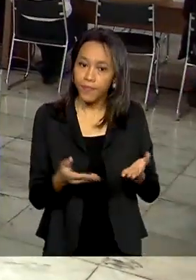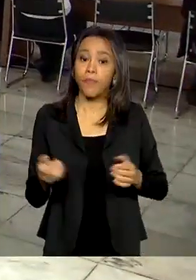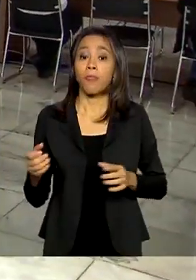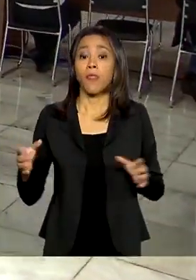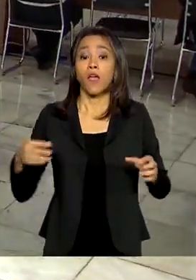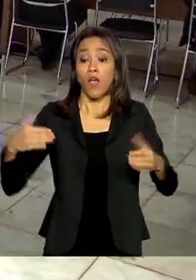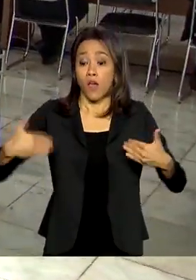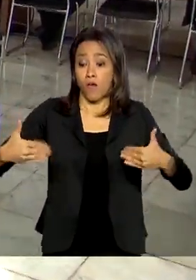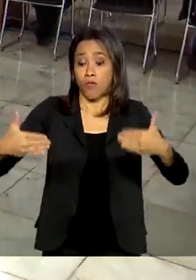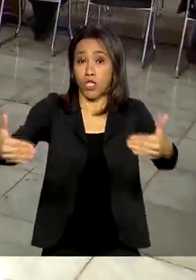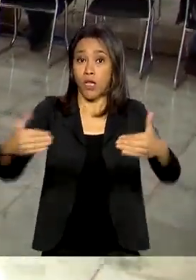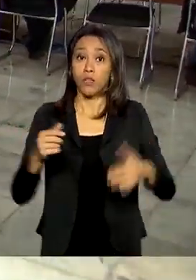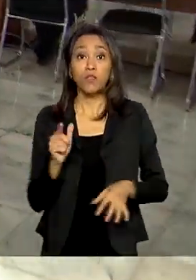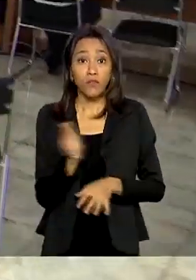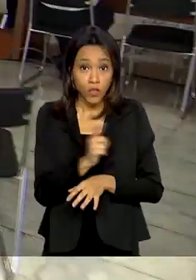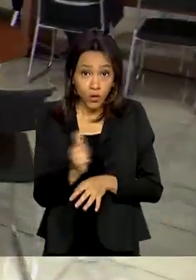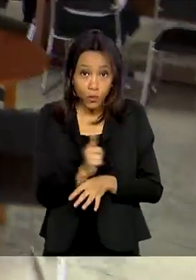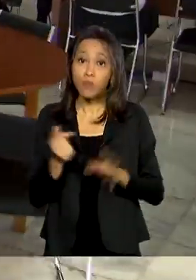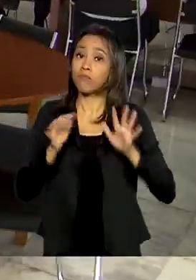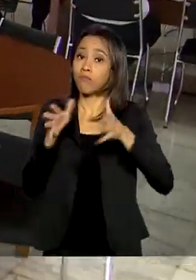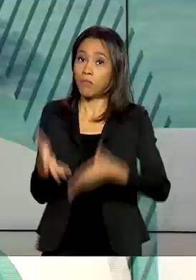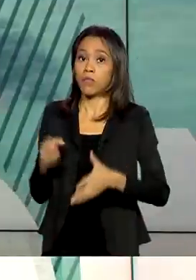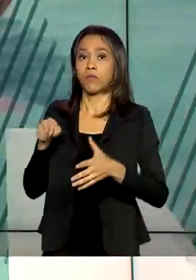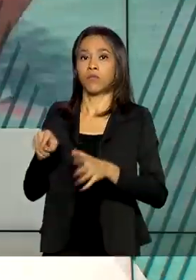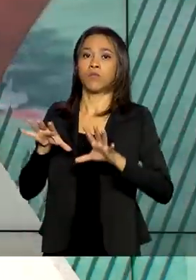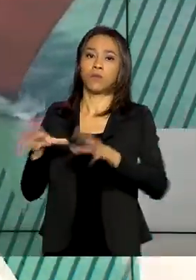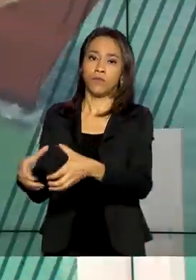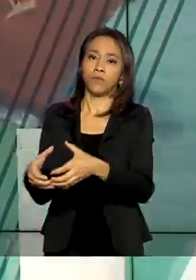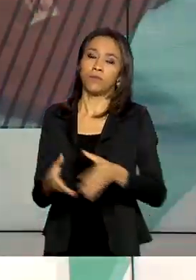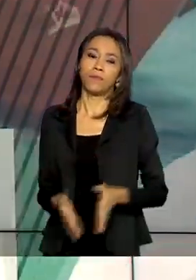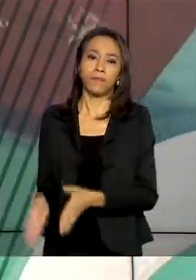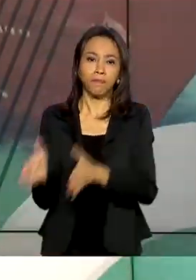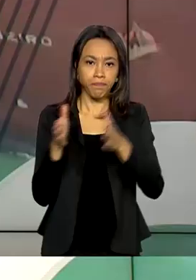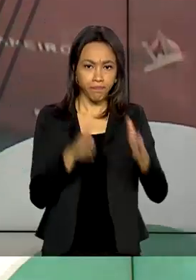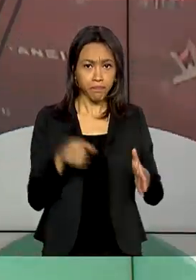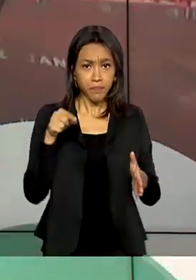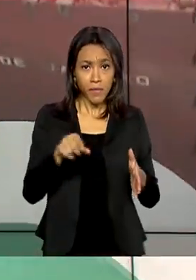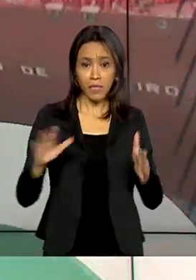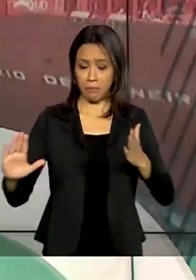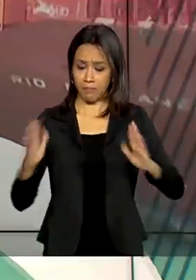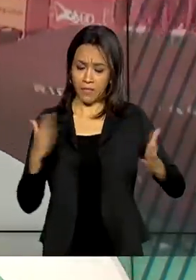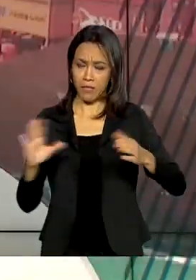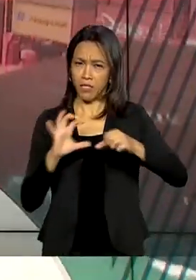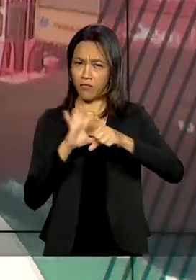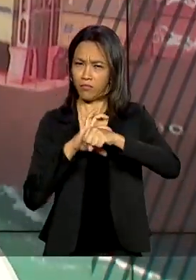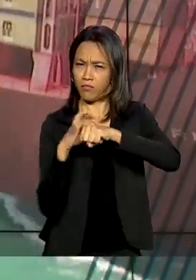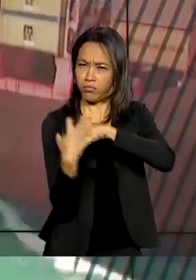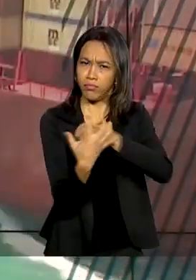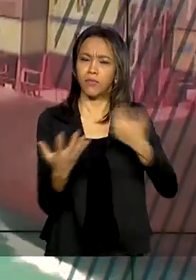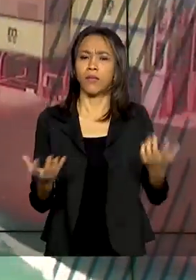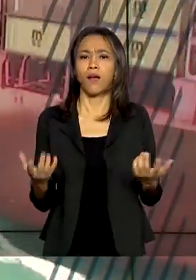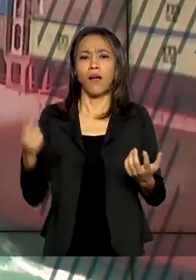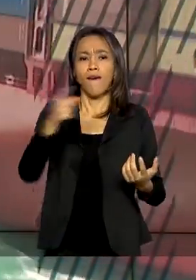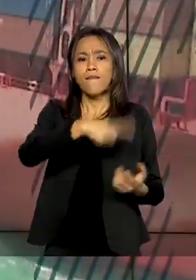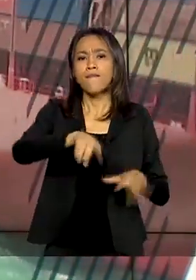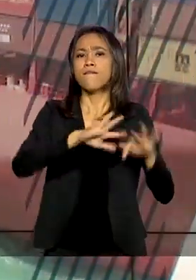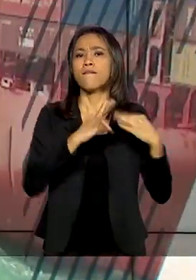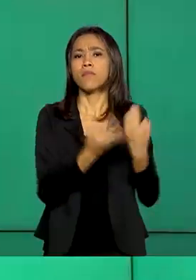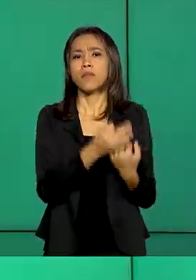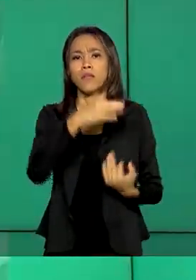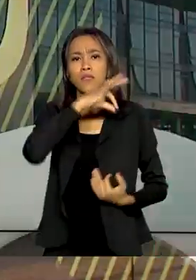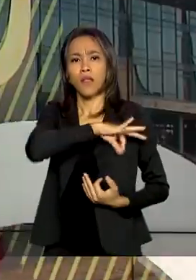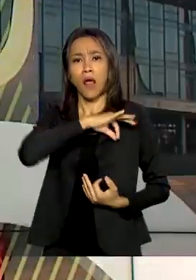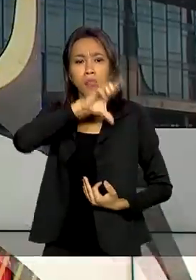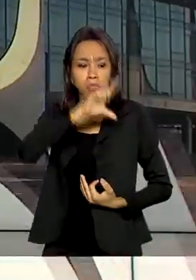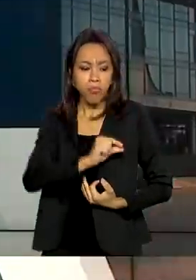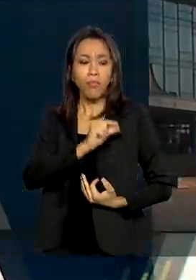ministérios participam do comitê. E durante a pandemia do coronavírus, famílias de baixa renda inscritas na